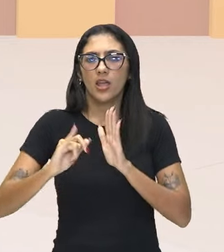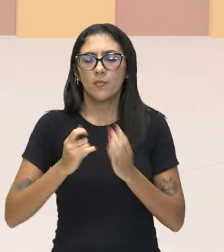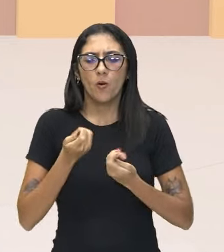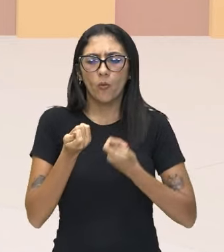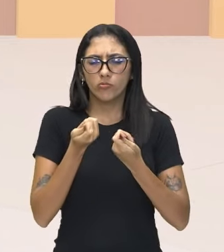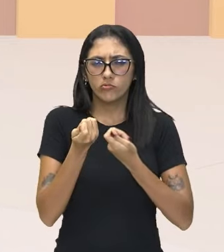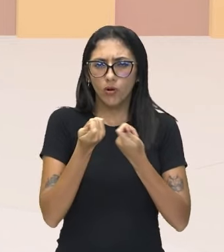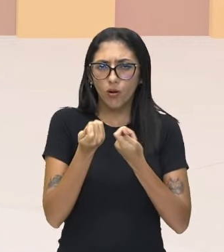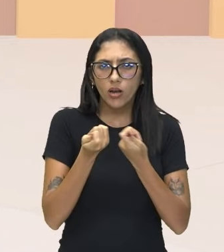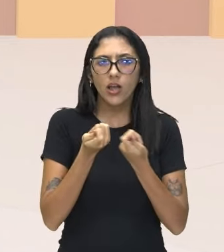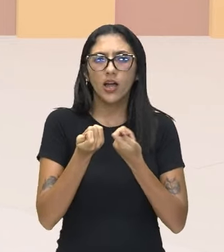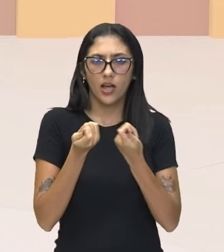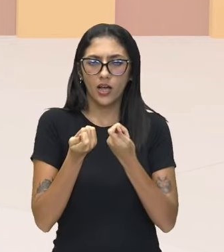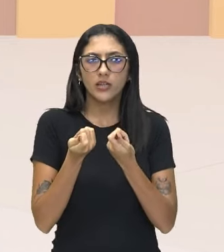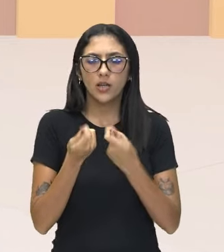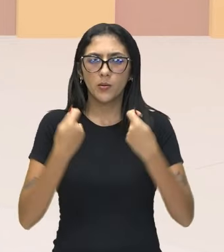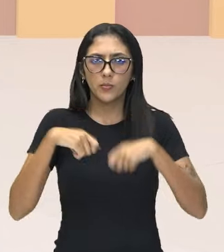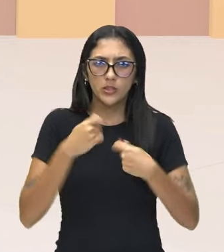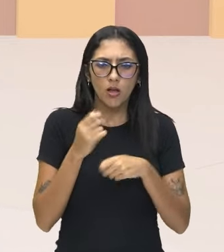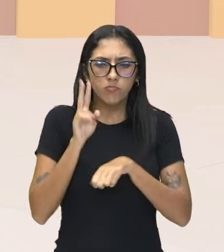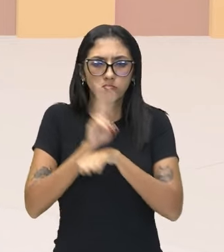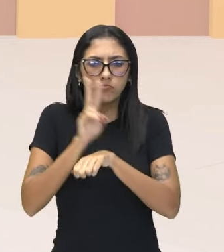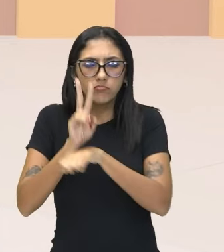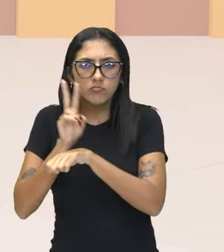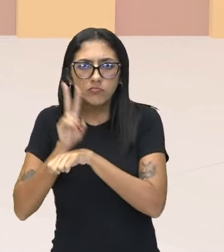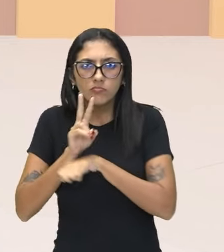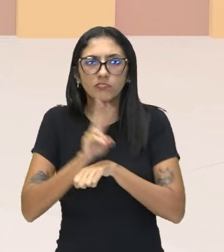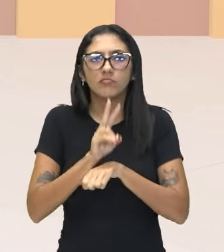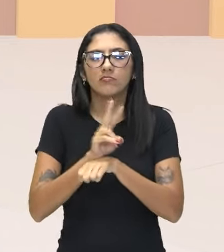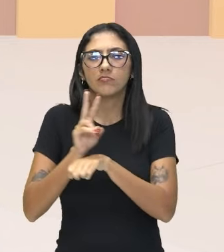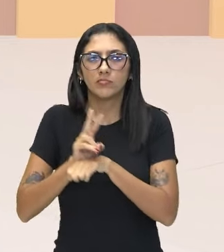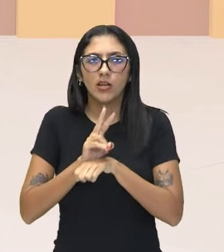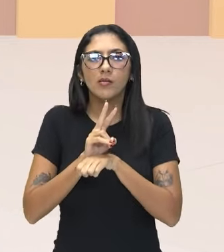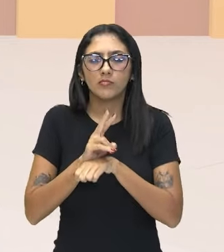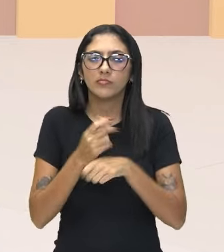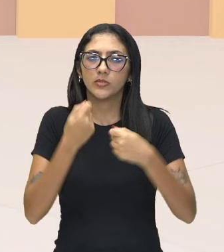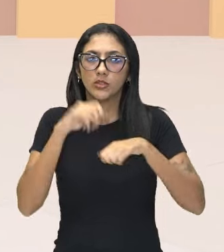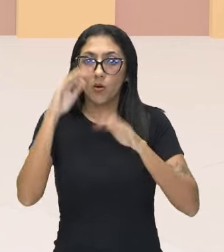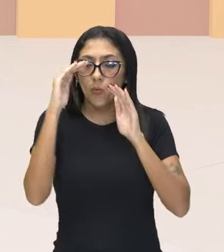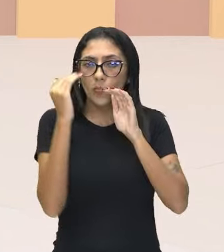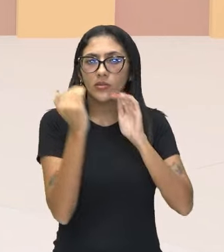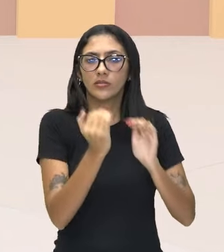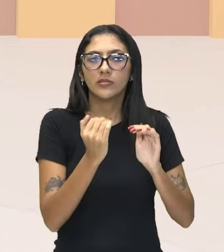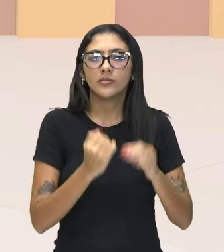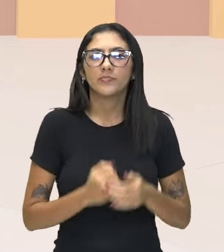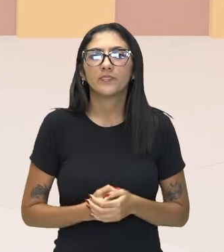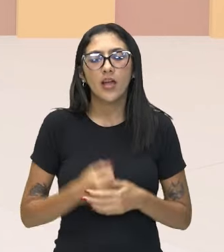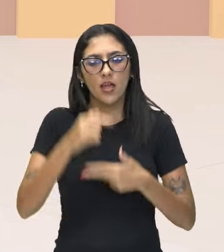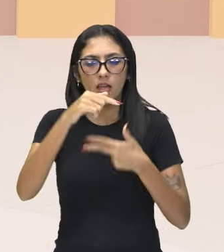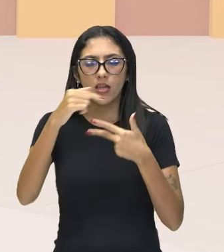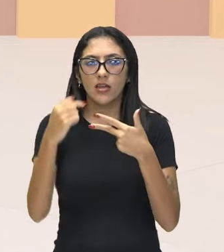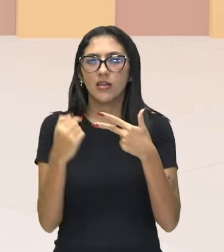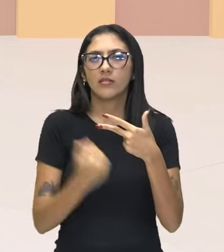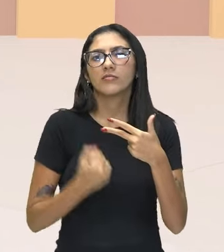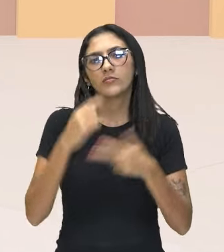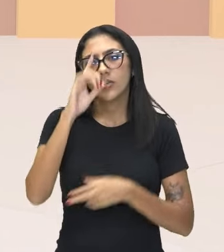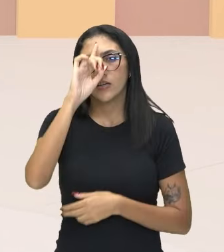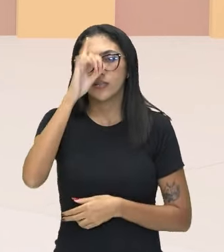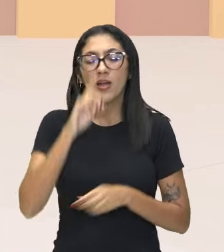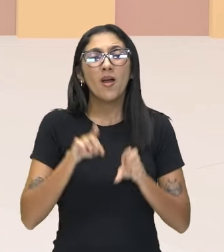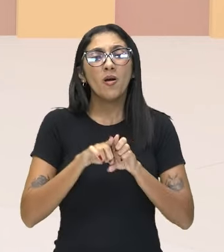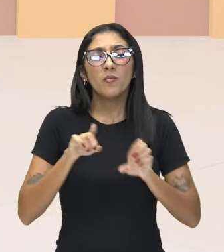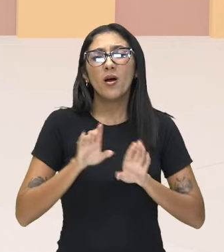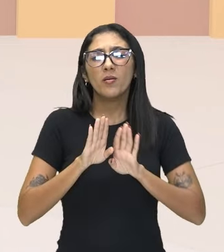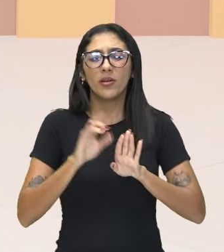do padrão daquilo que seria a ideia de cumprir essas leis. Então, essa é a ideia. Só que Norberto